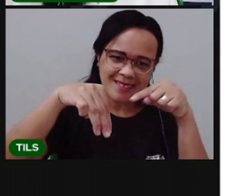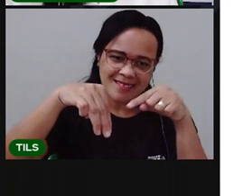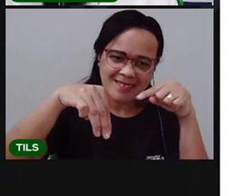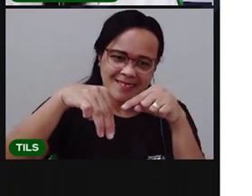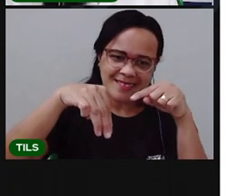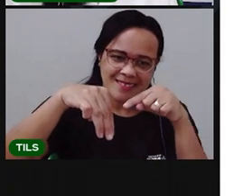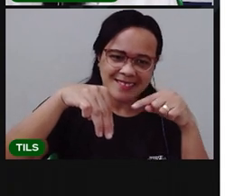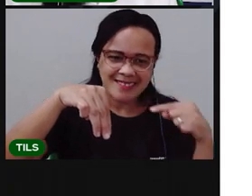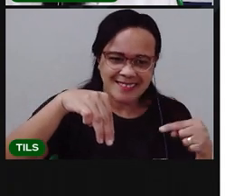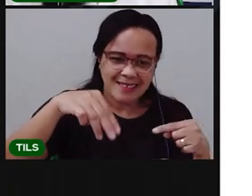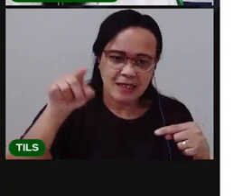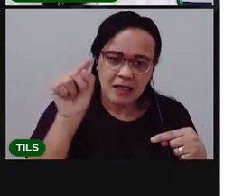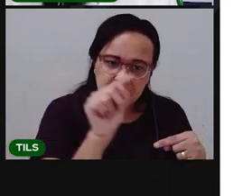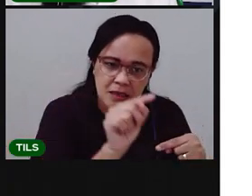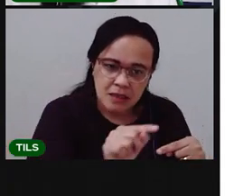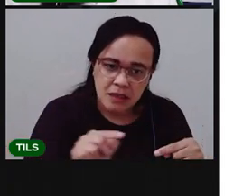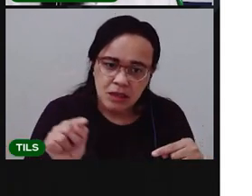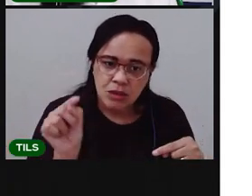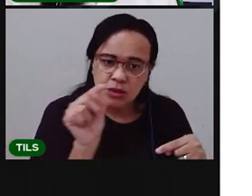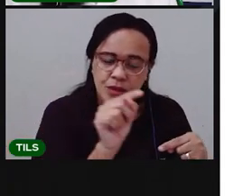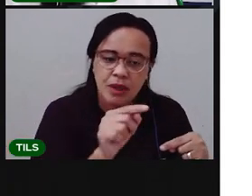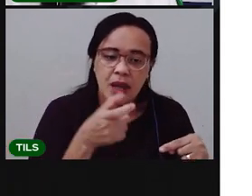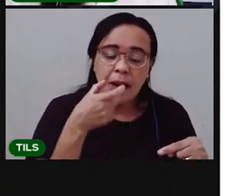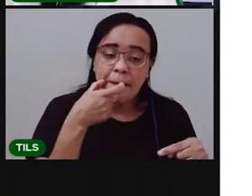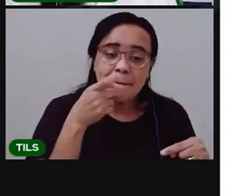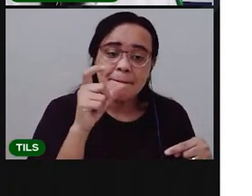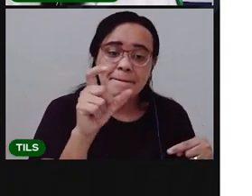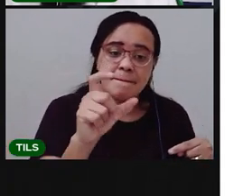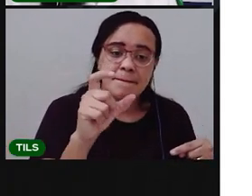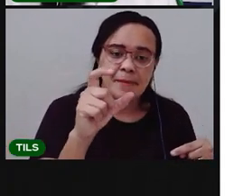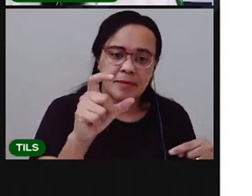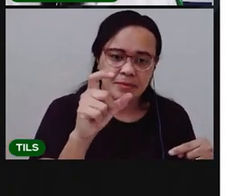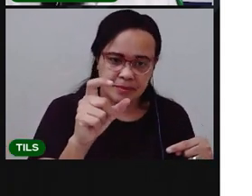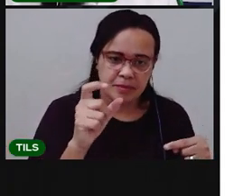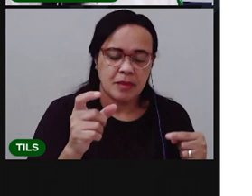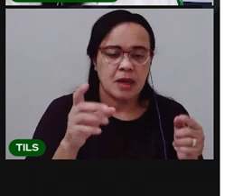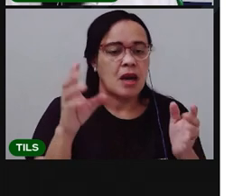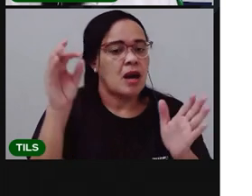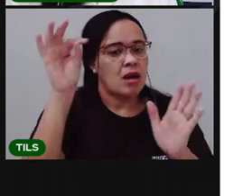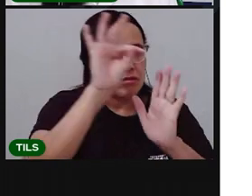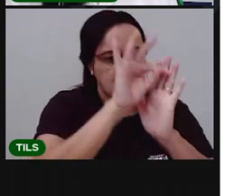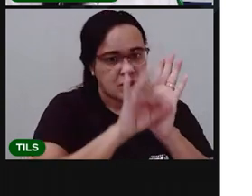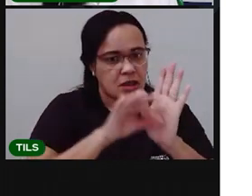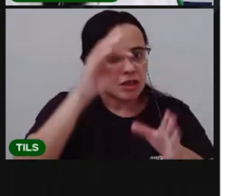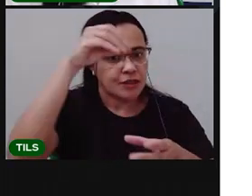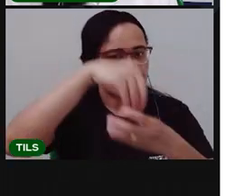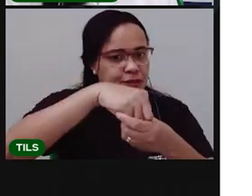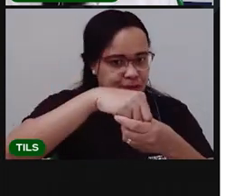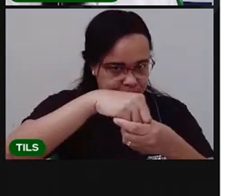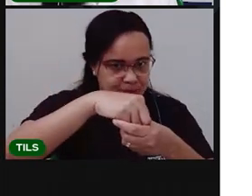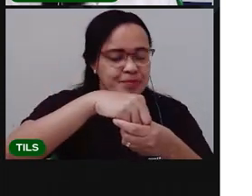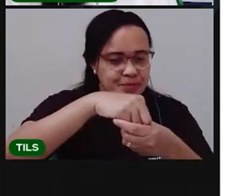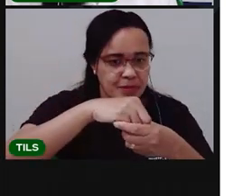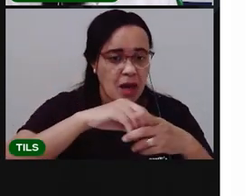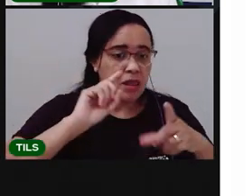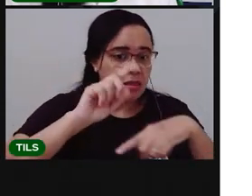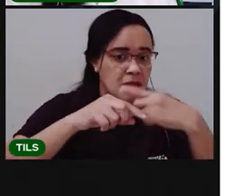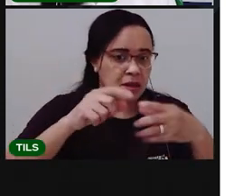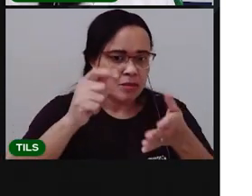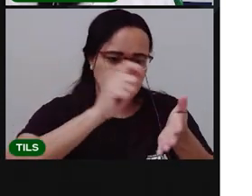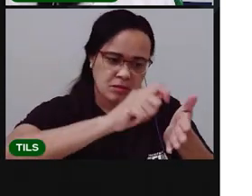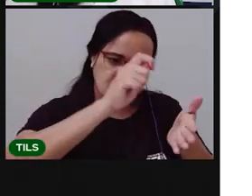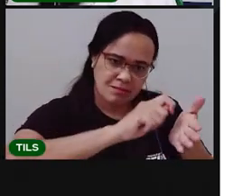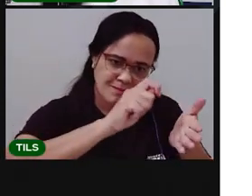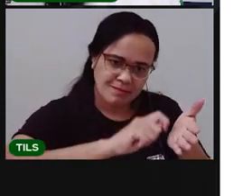Vou circular ela. Já marca aí no seu texto. Circula e escreve ela nessa linha